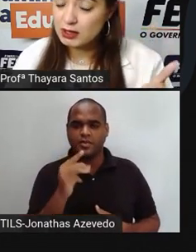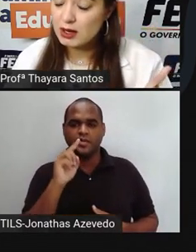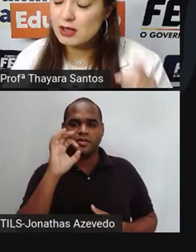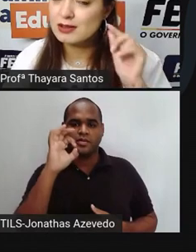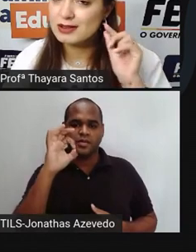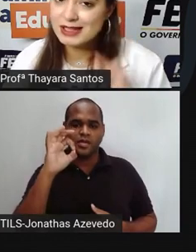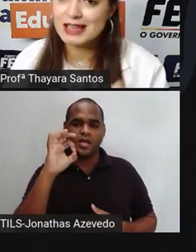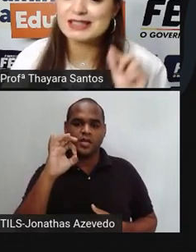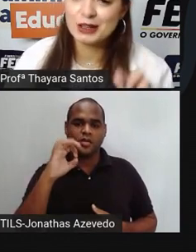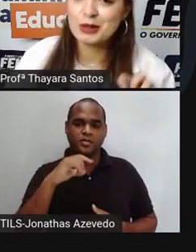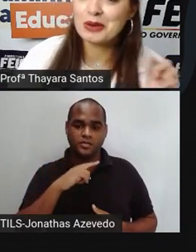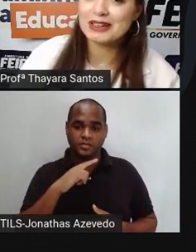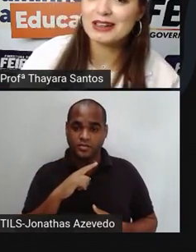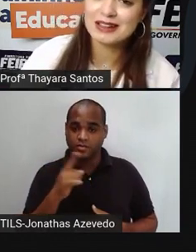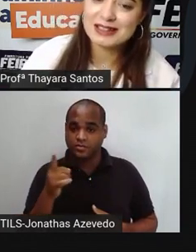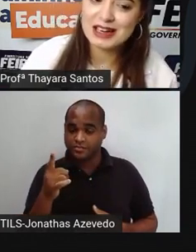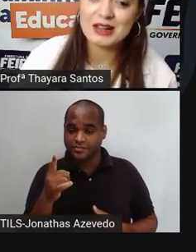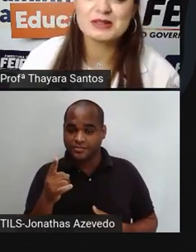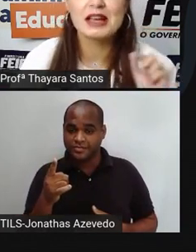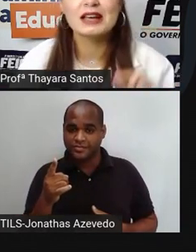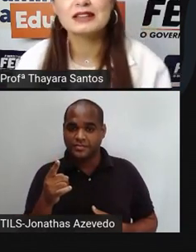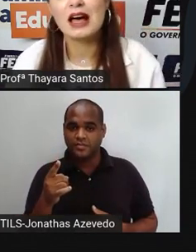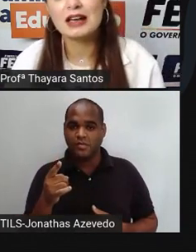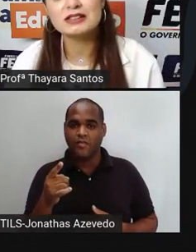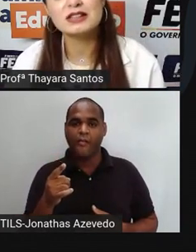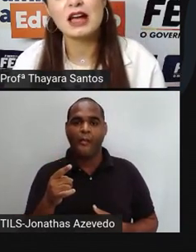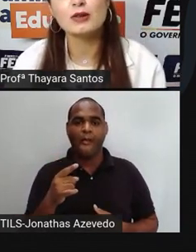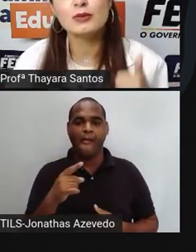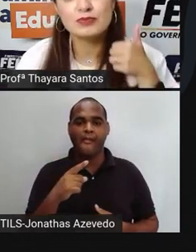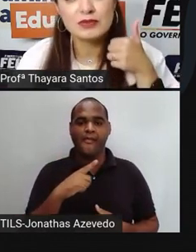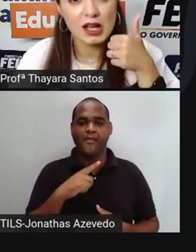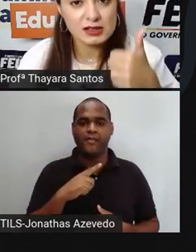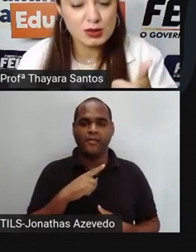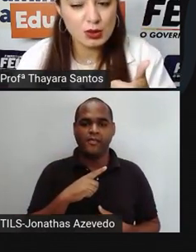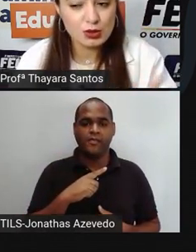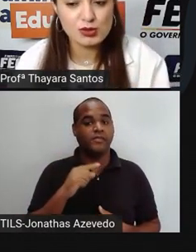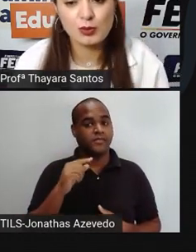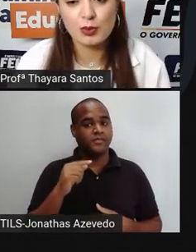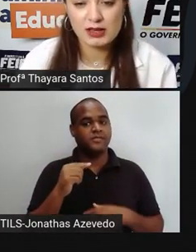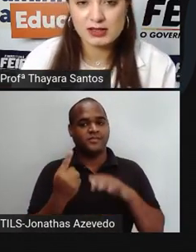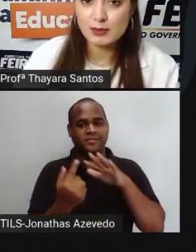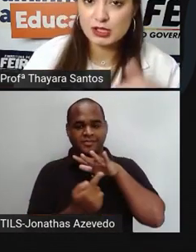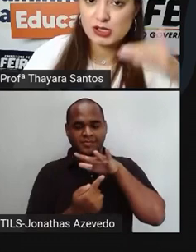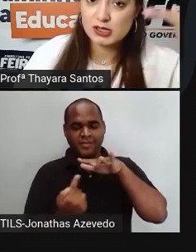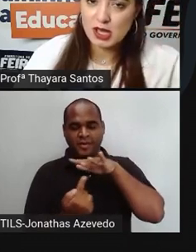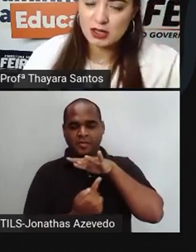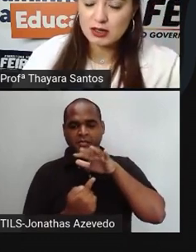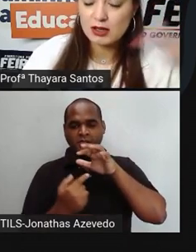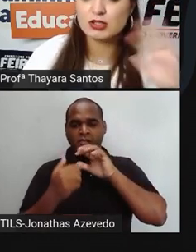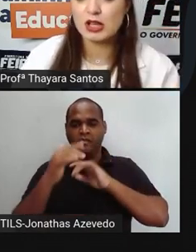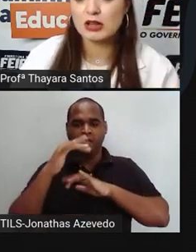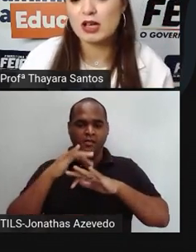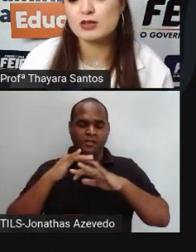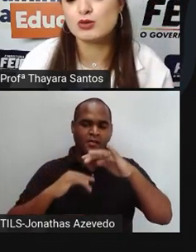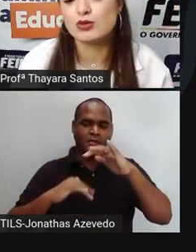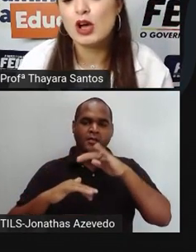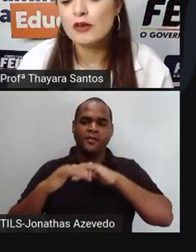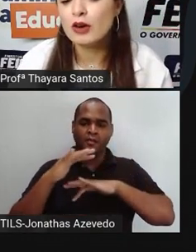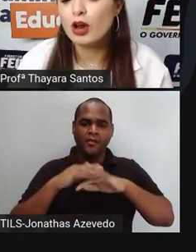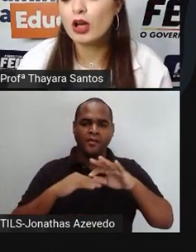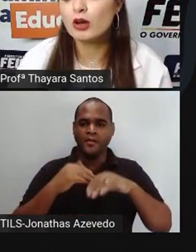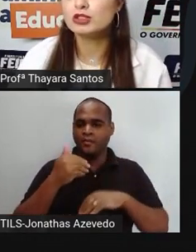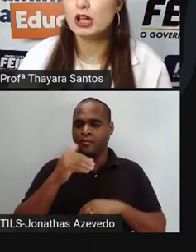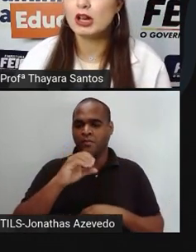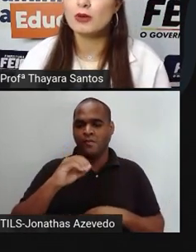143 graus, está em estado gasoso. Porque acima de 100, estado é gasoso.